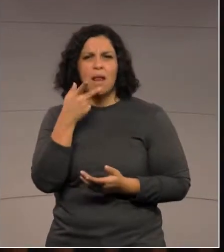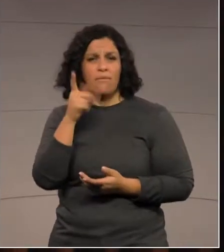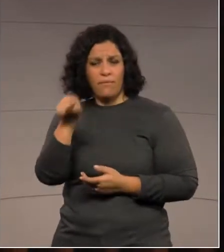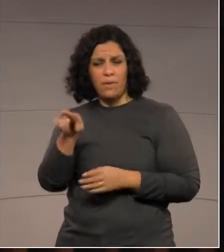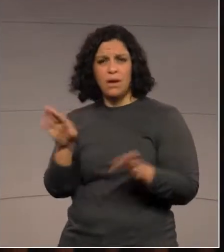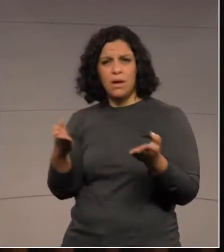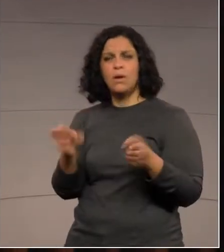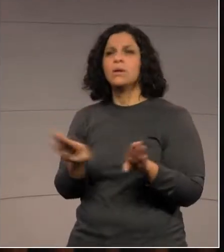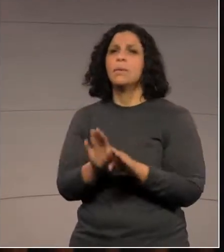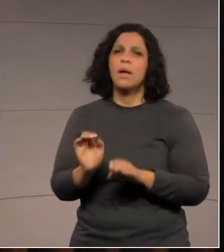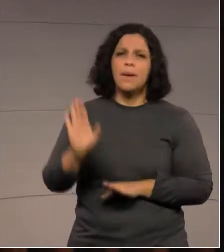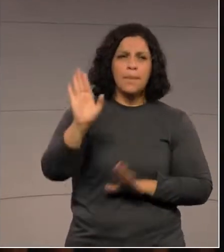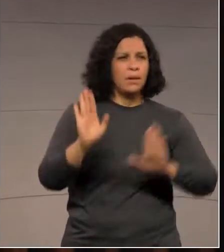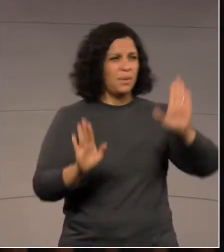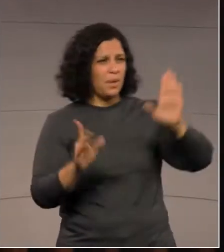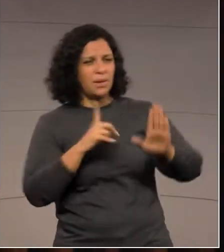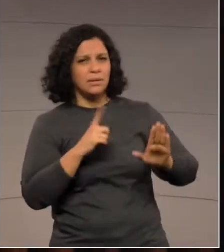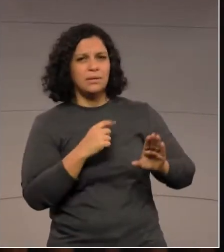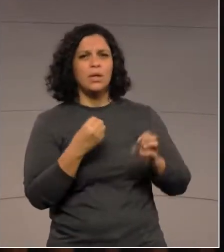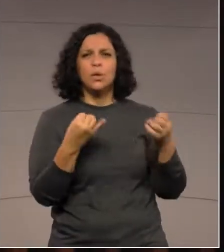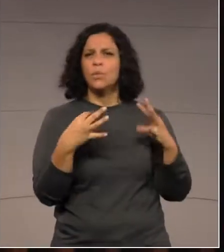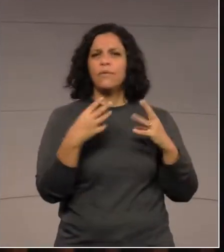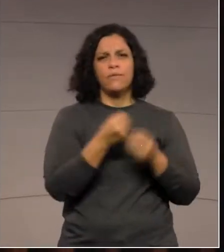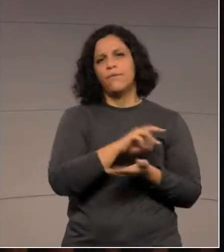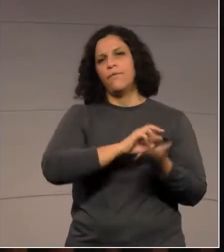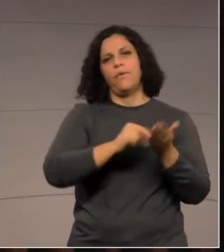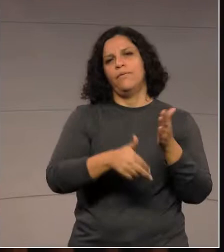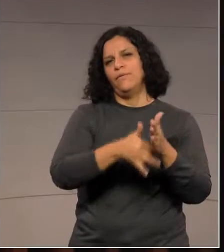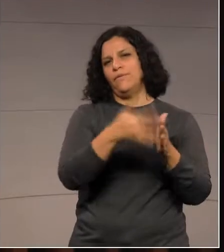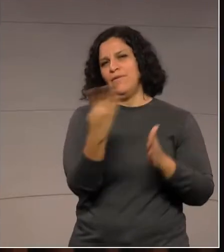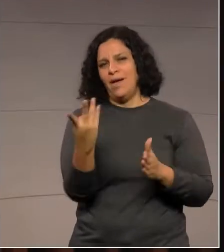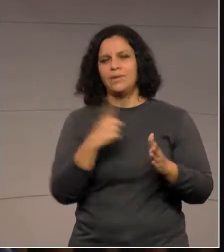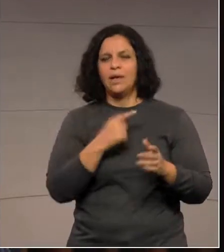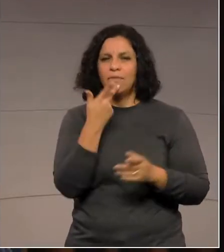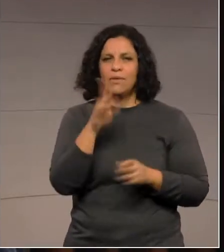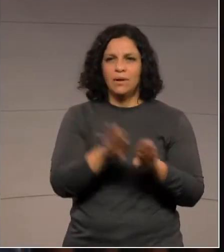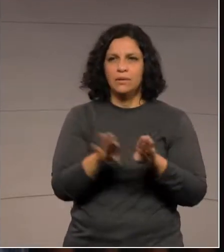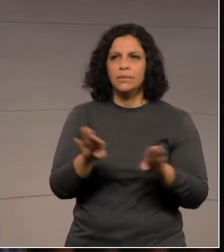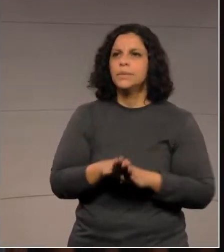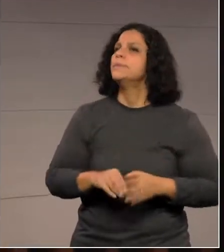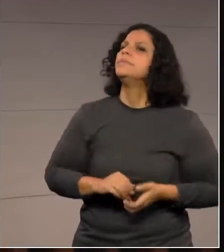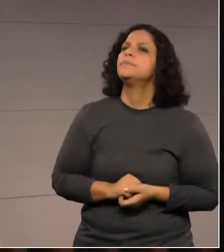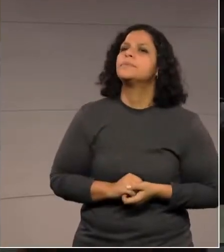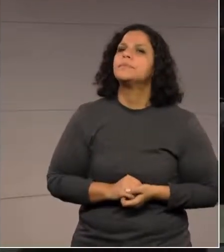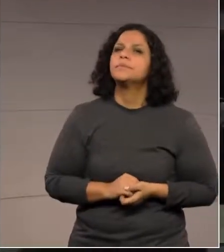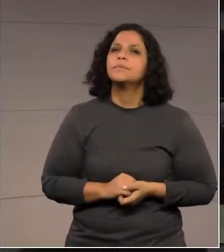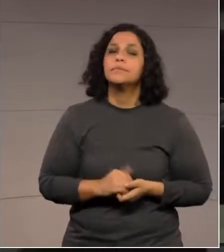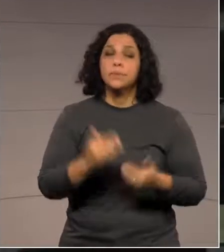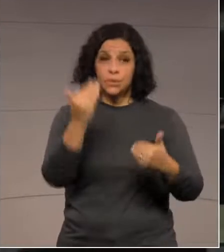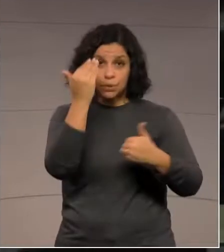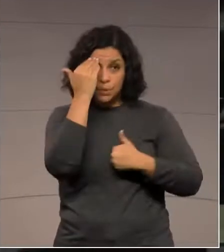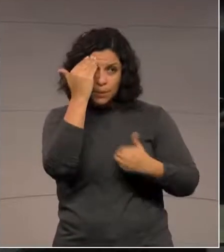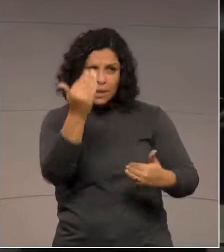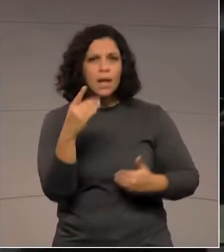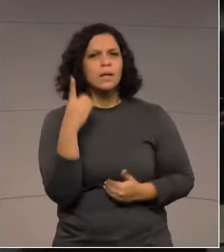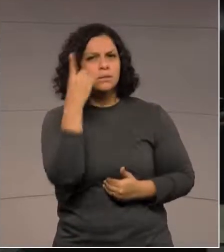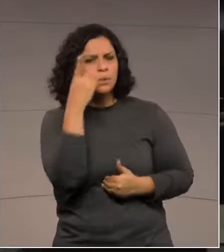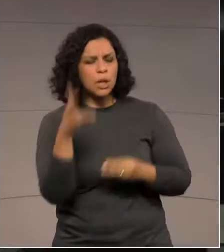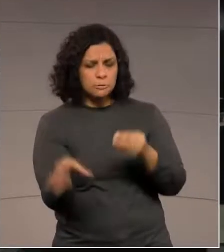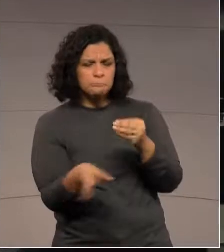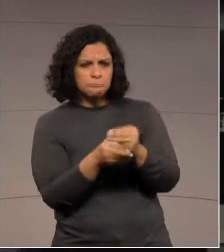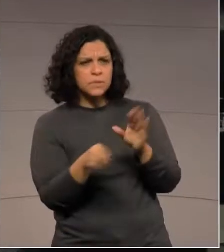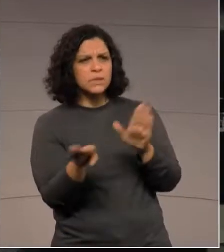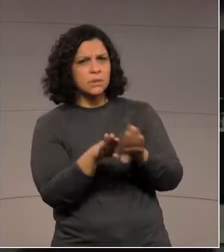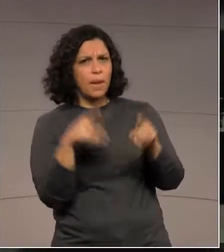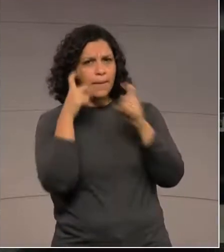parte. Gostaria uma parte também, deputado. Então, na sequência, deputado Romanelli. Deputado Michele, tem uma parte. Obrigado, deputado Tião. Quero me somar às